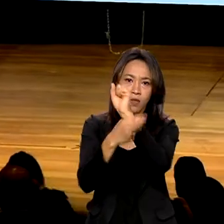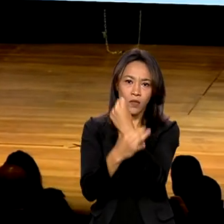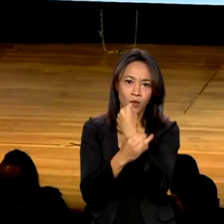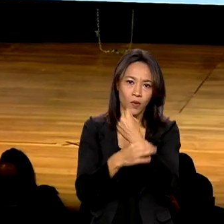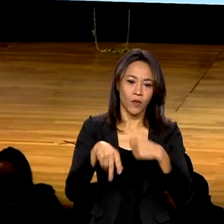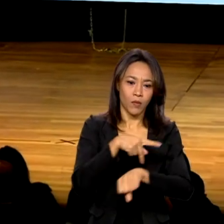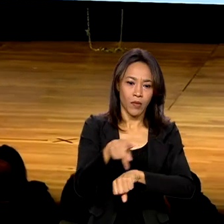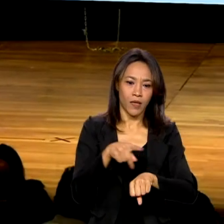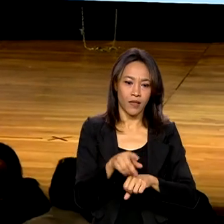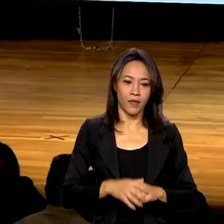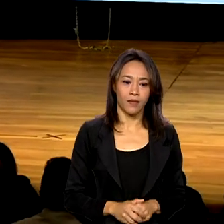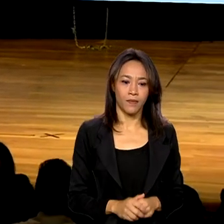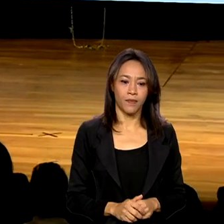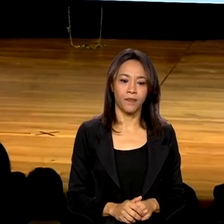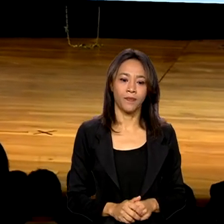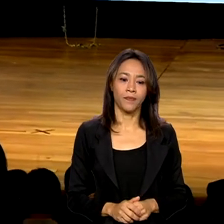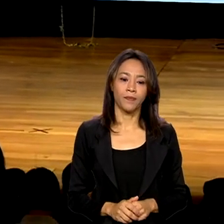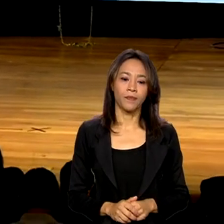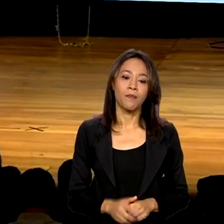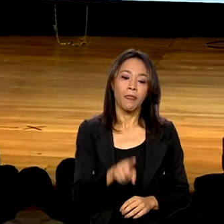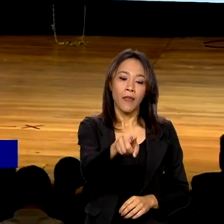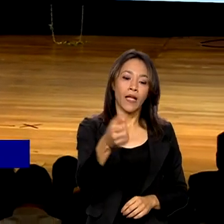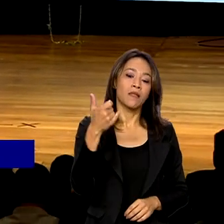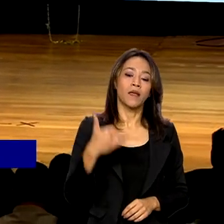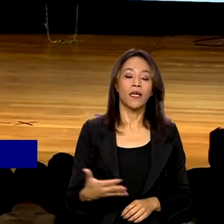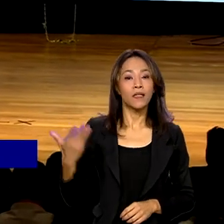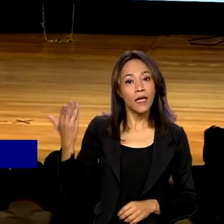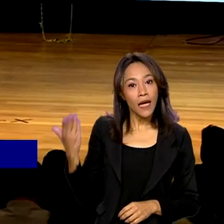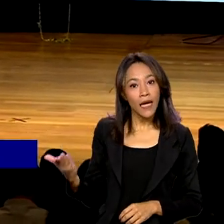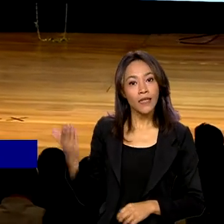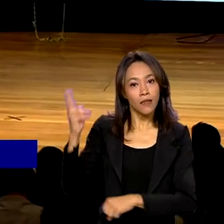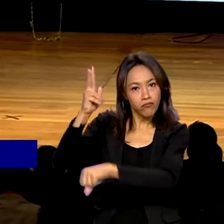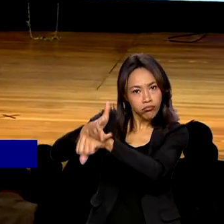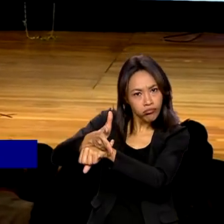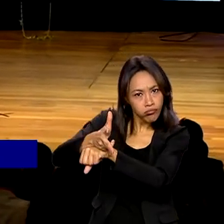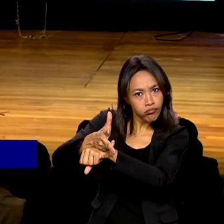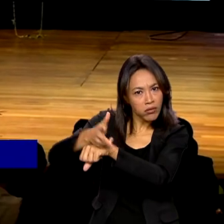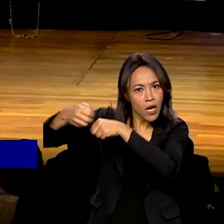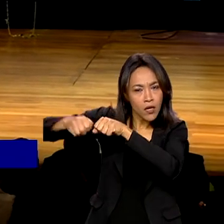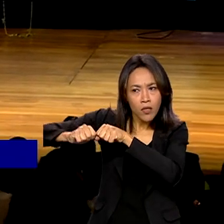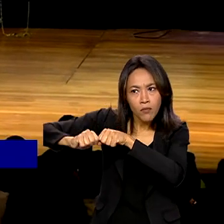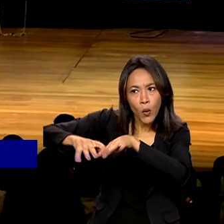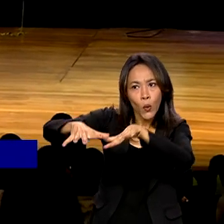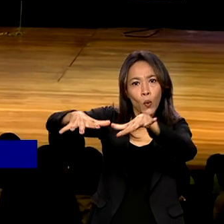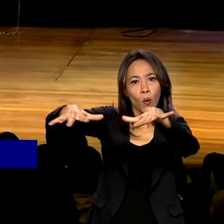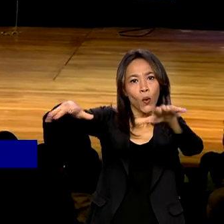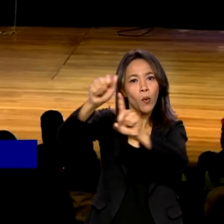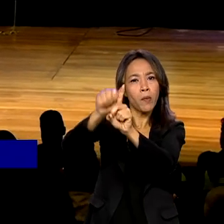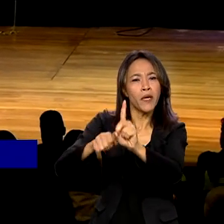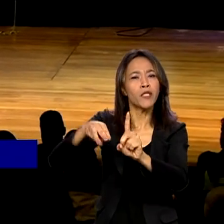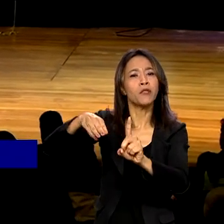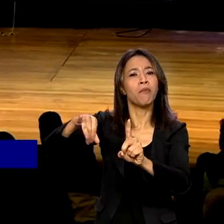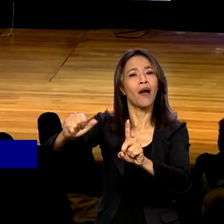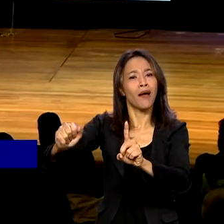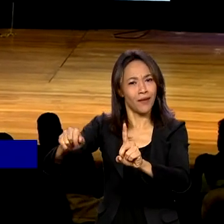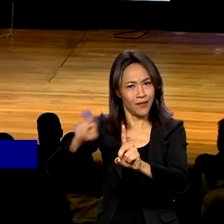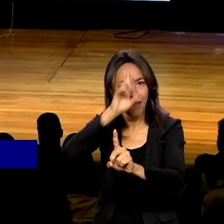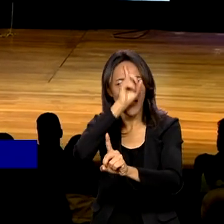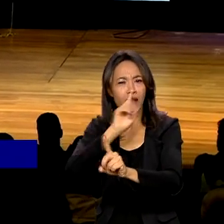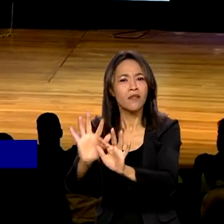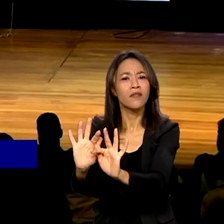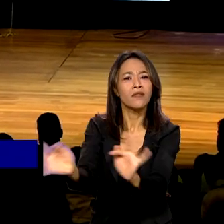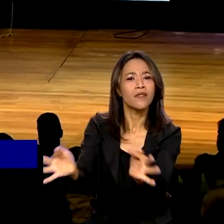Com um alcance abrangente e diverso, essa emissora de TV levou o Maio Amarelo para muitos brasileiros. Reportagens simples,